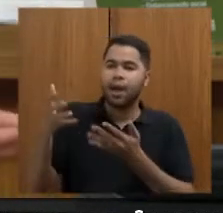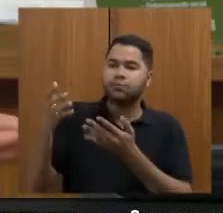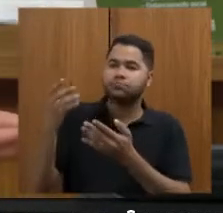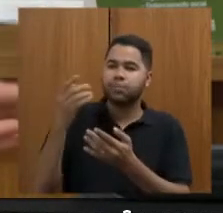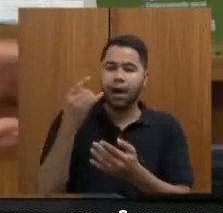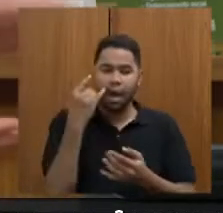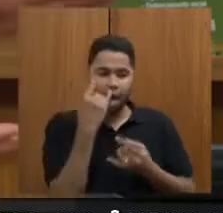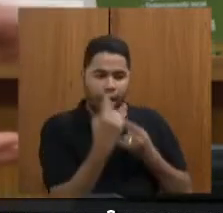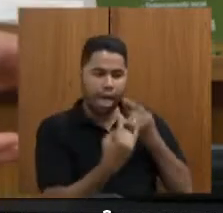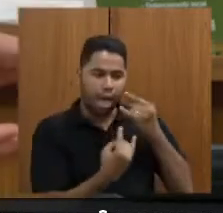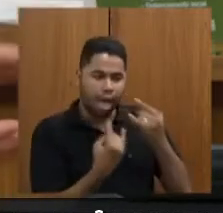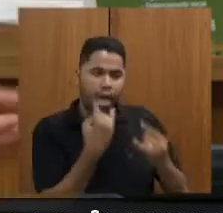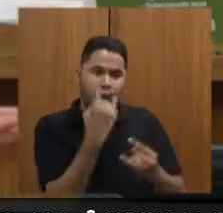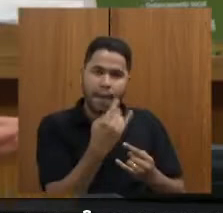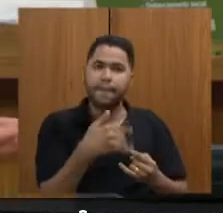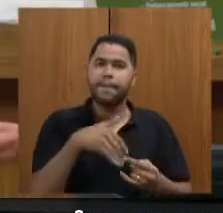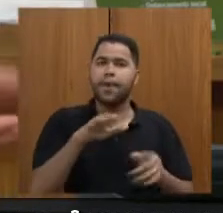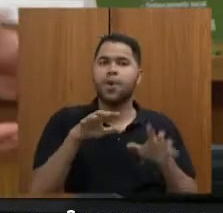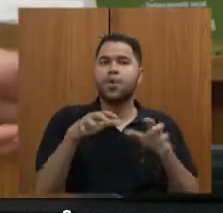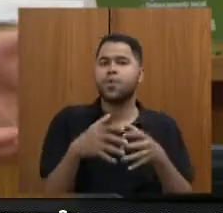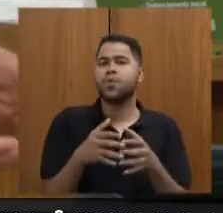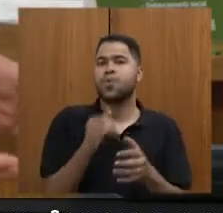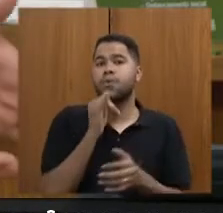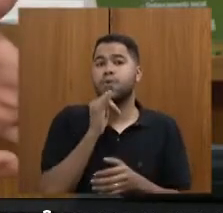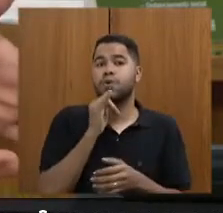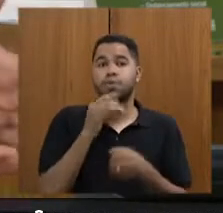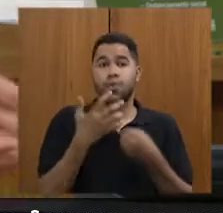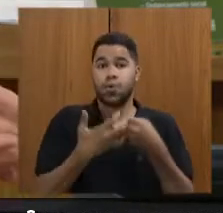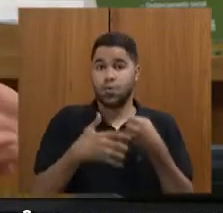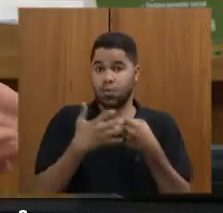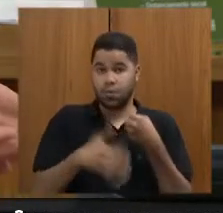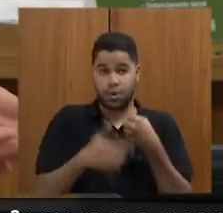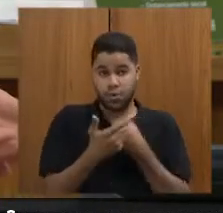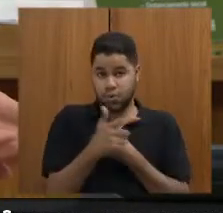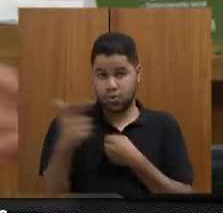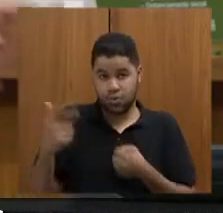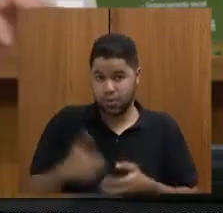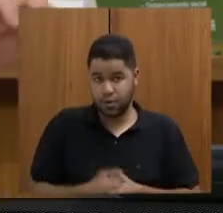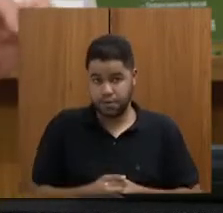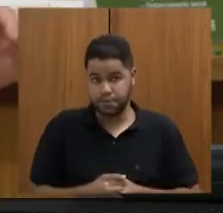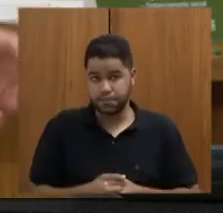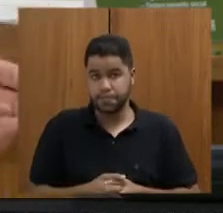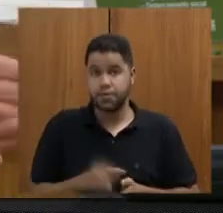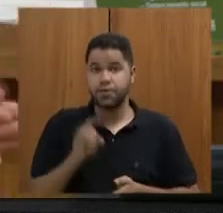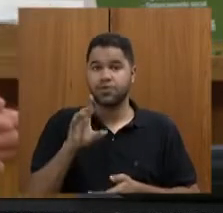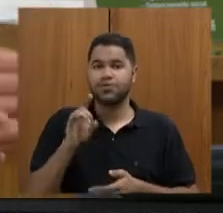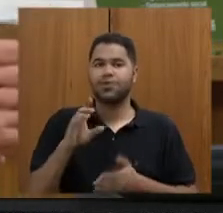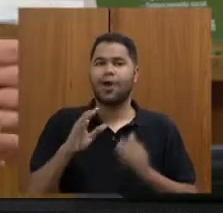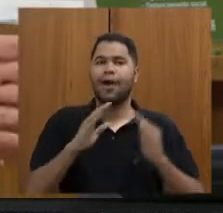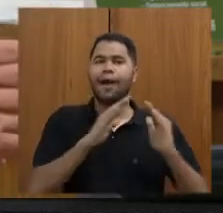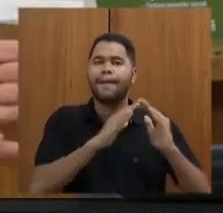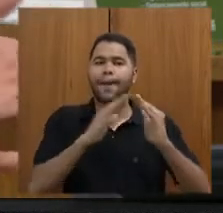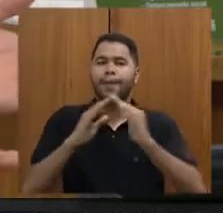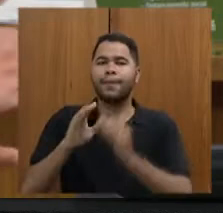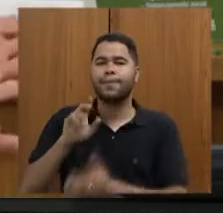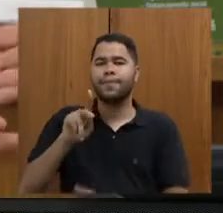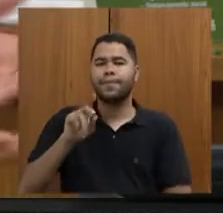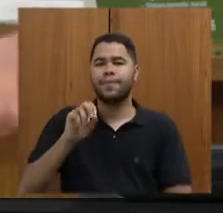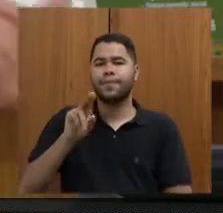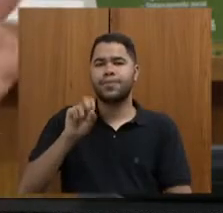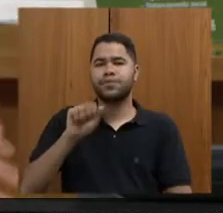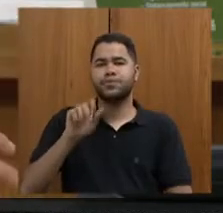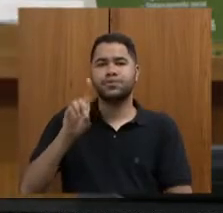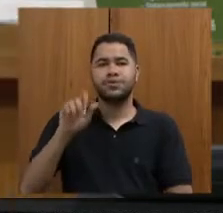mais grupos maiores, por exemplo, Ouro Preto não tem, só pousadas. Então, nós não conseguimos, por exemplo,